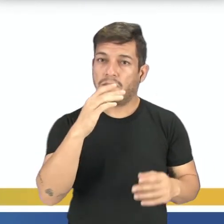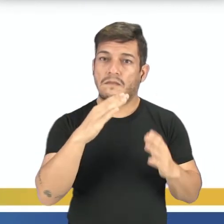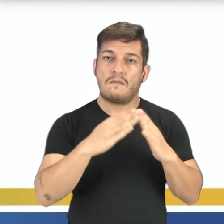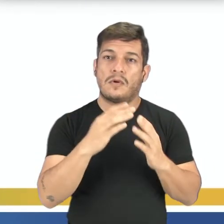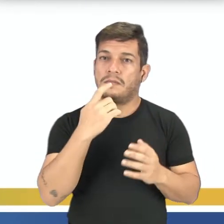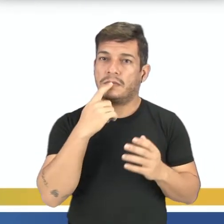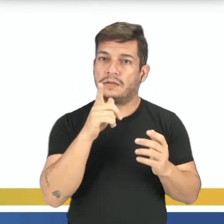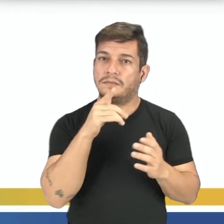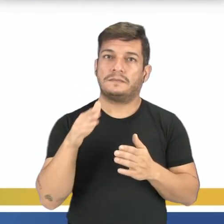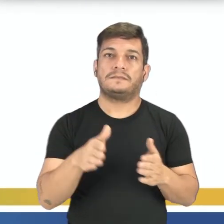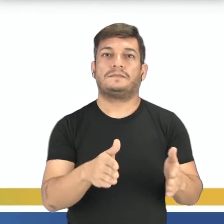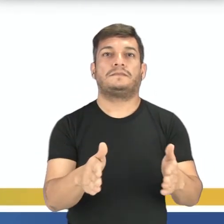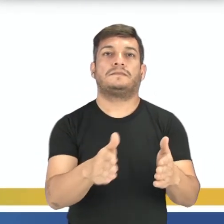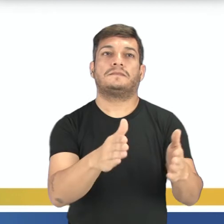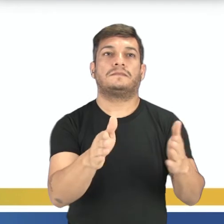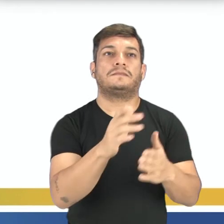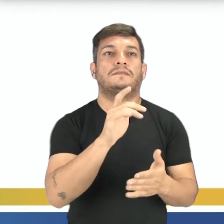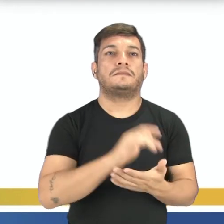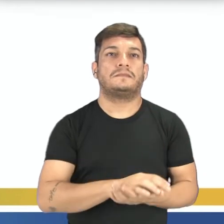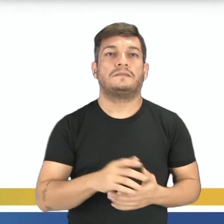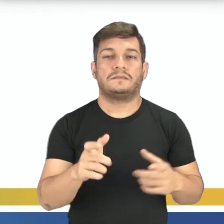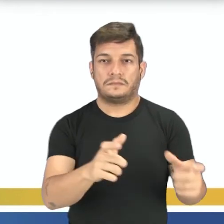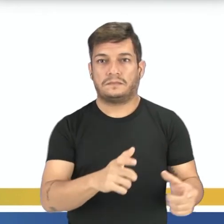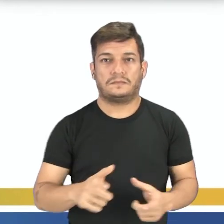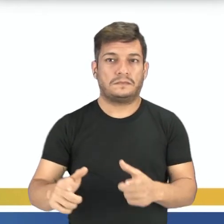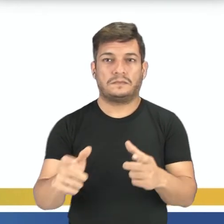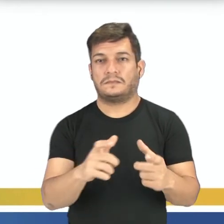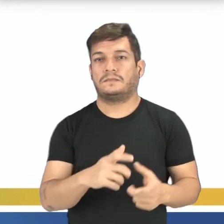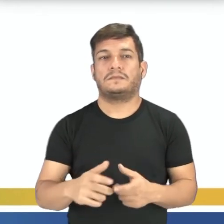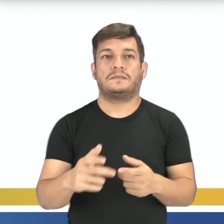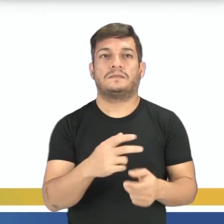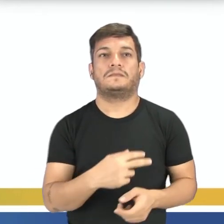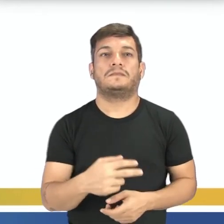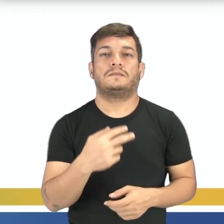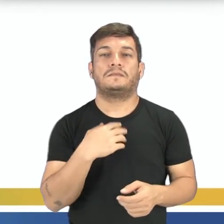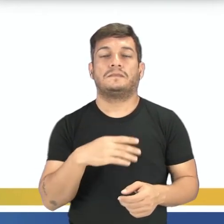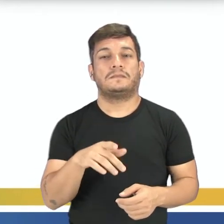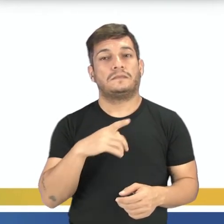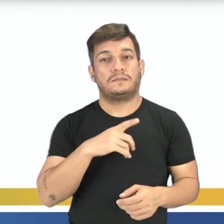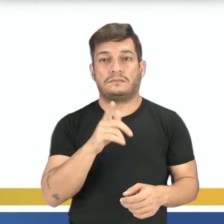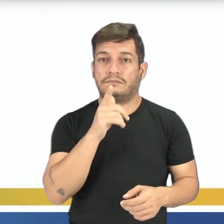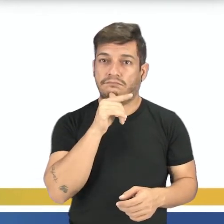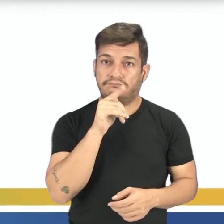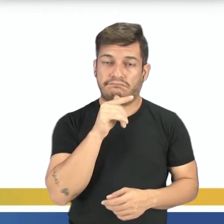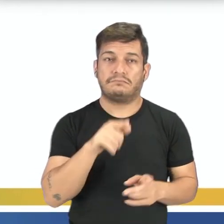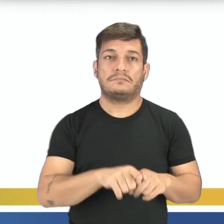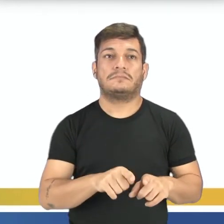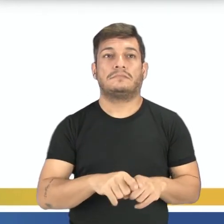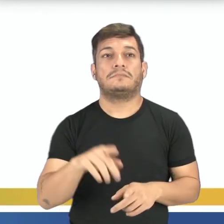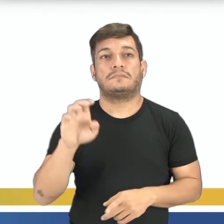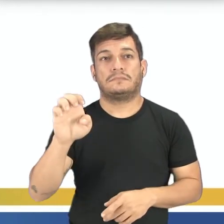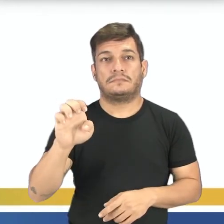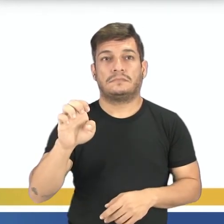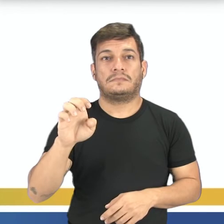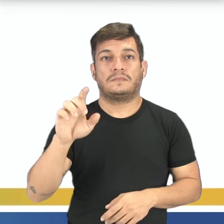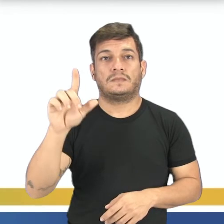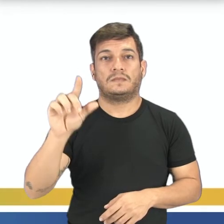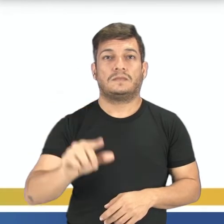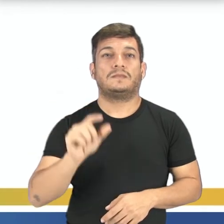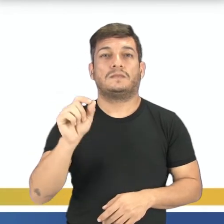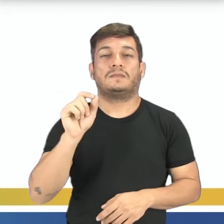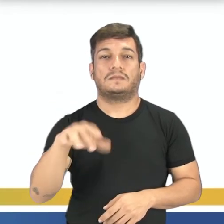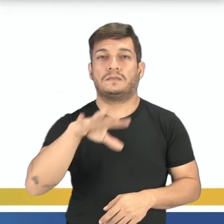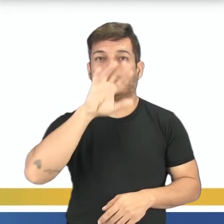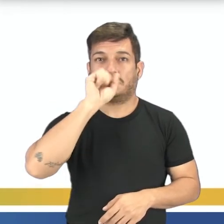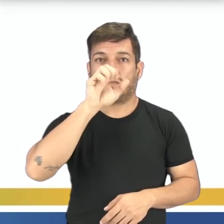ribeirinhas ao redor das áreas ocupadas pelas águas. E a alternativa E, diminuição